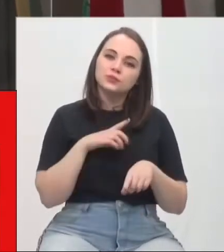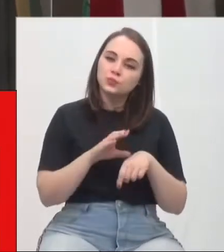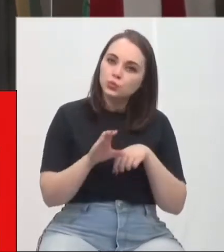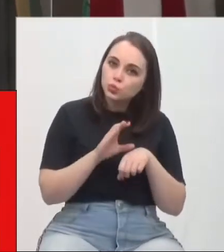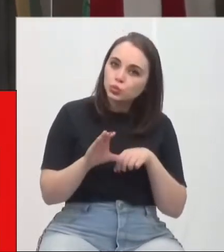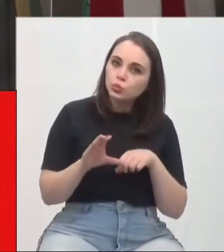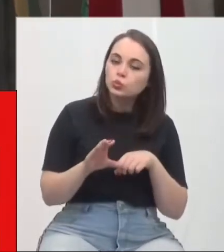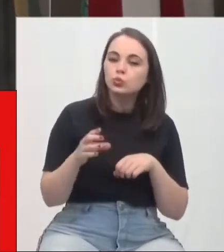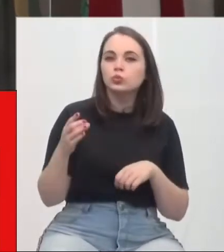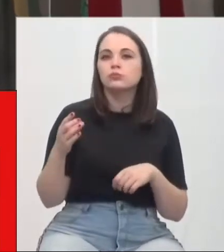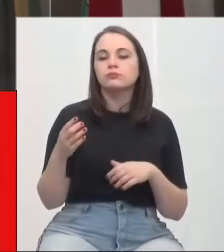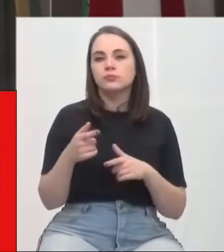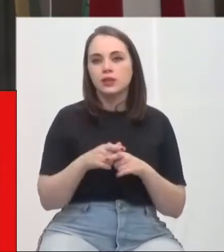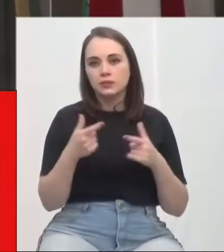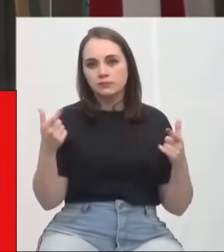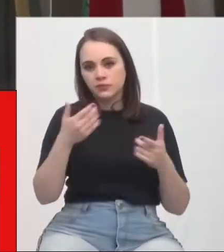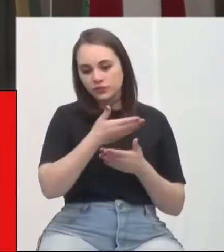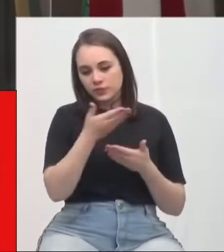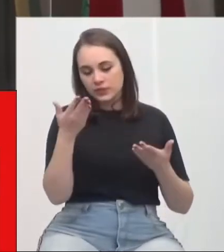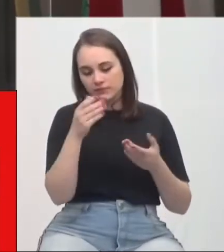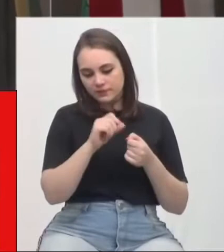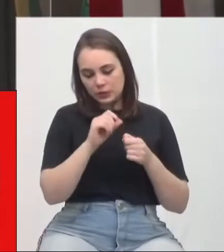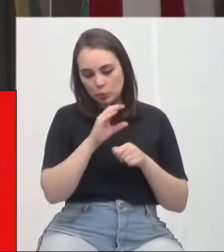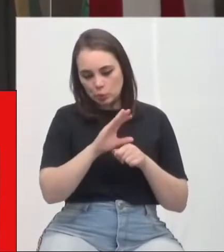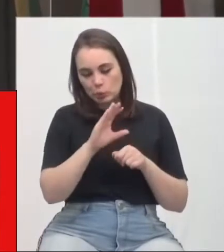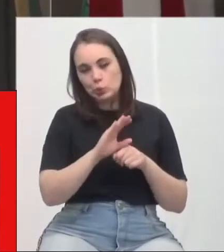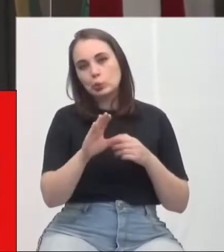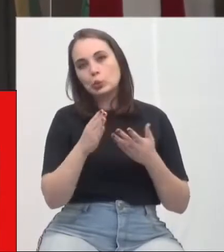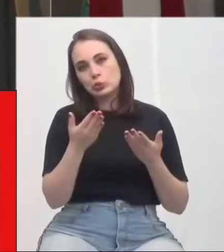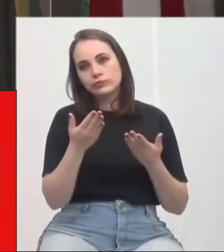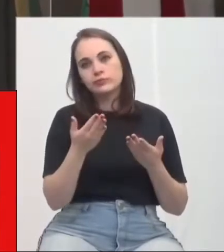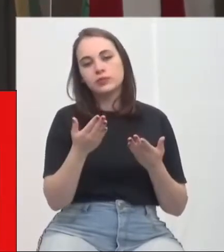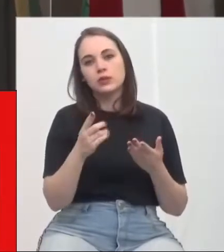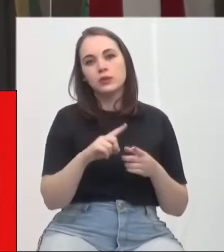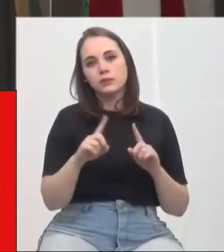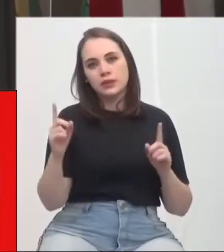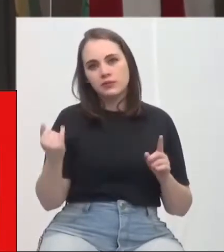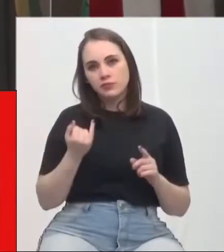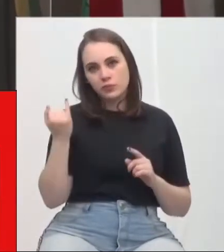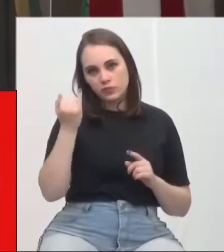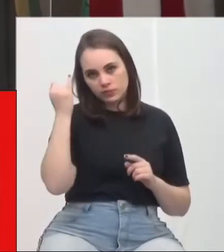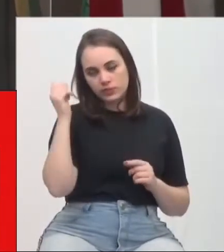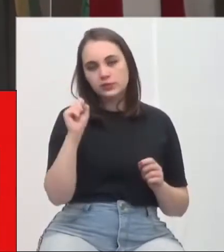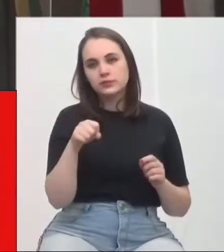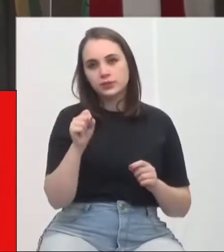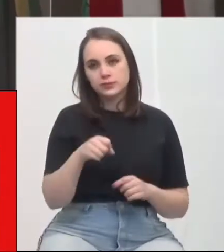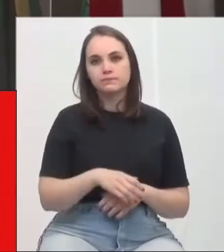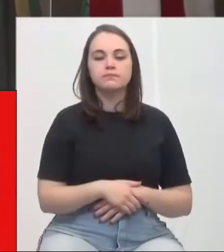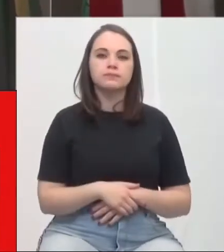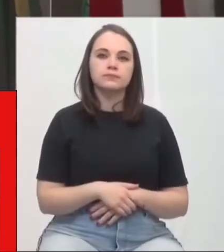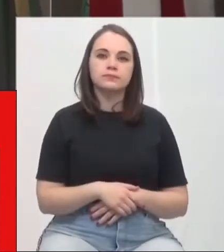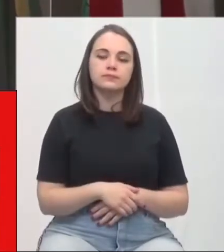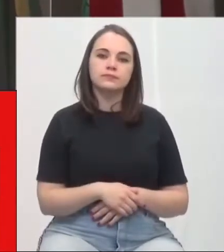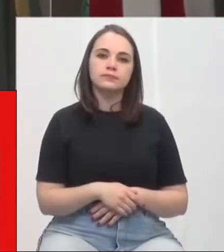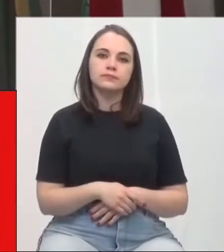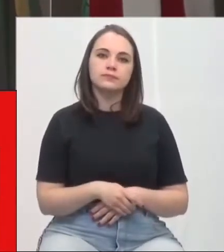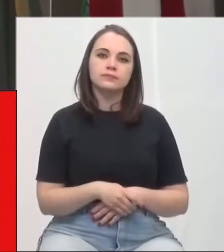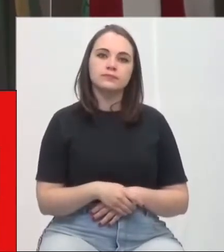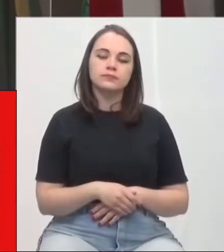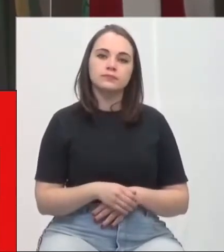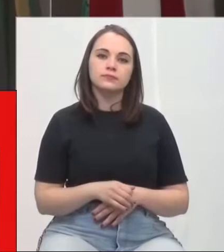que eu acredito que a maioria dos vereadores estava fazendo esse curso. Mas foi muito importante agradecer